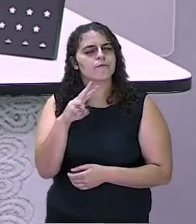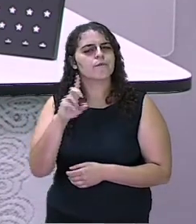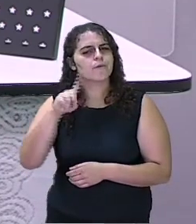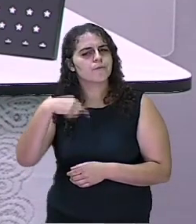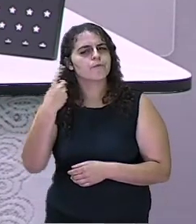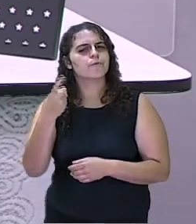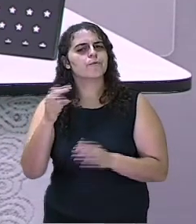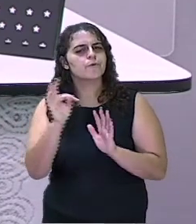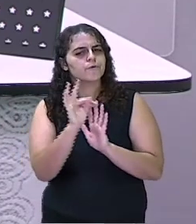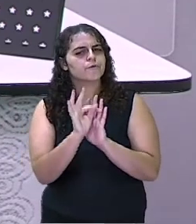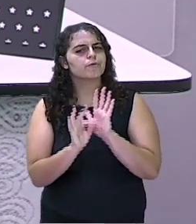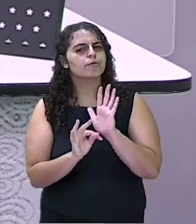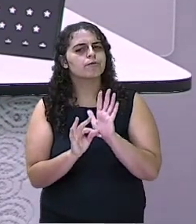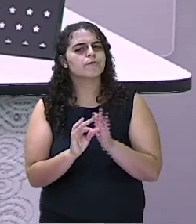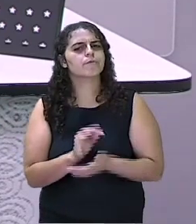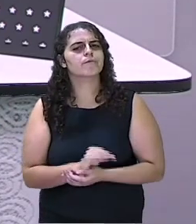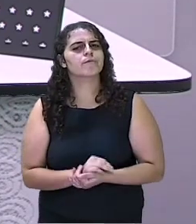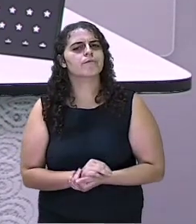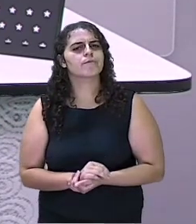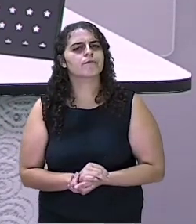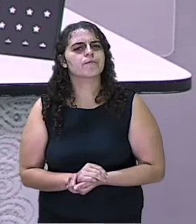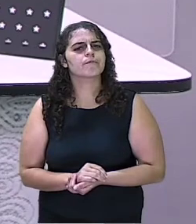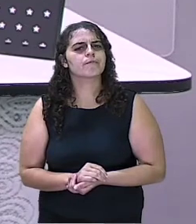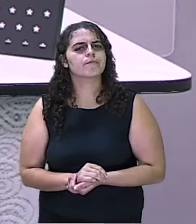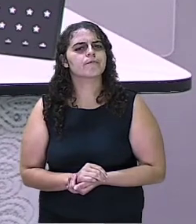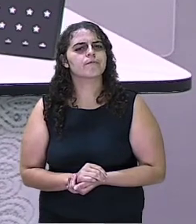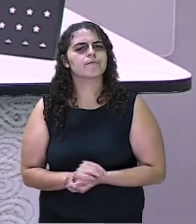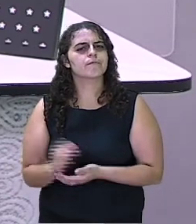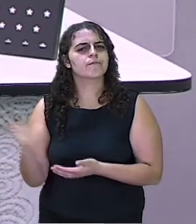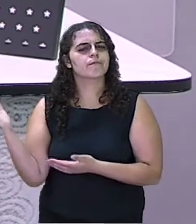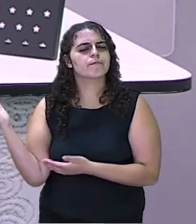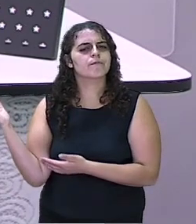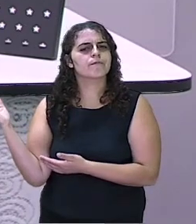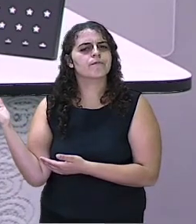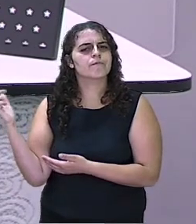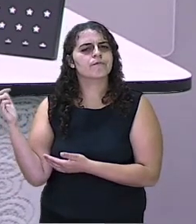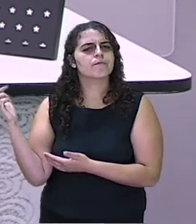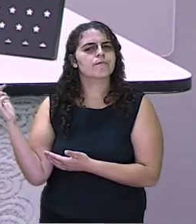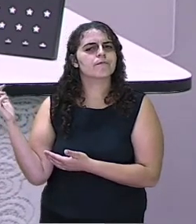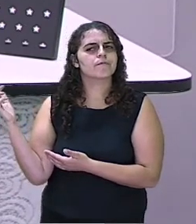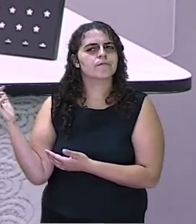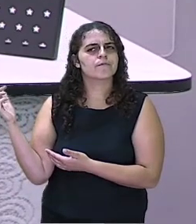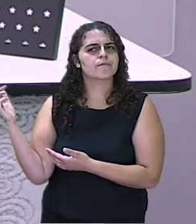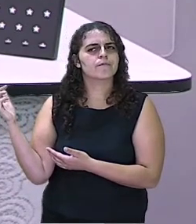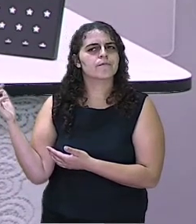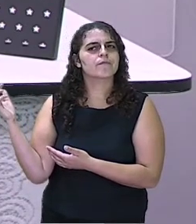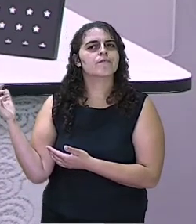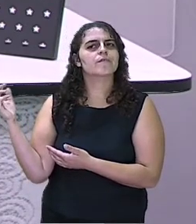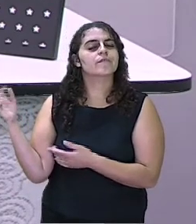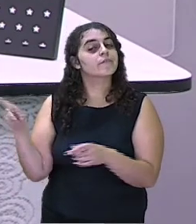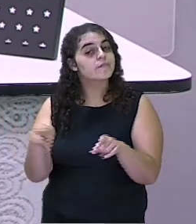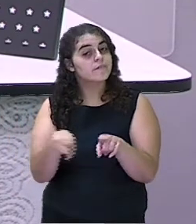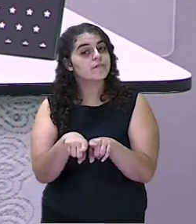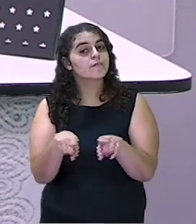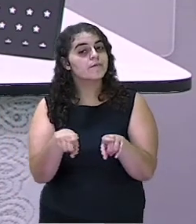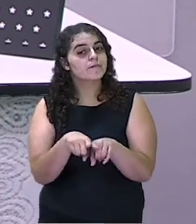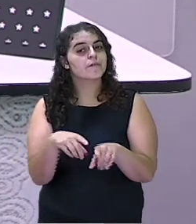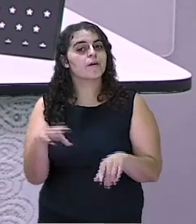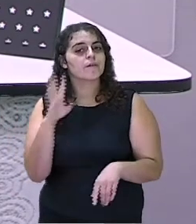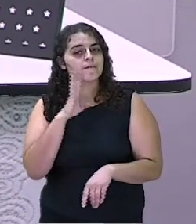também, se tem materiais necessários? Os materiais necessários estão aqui.